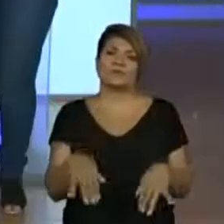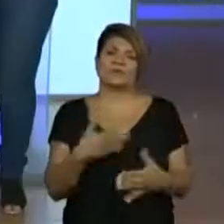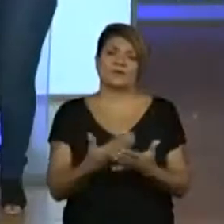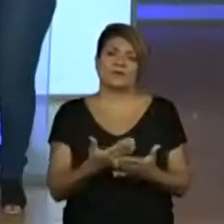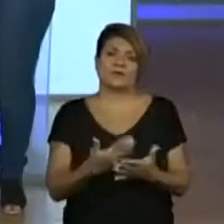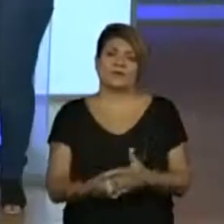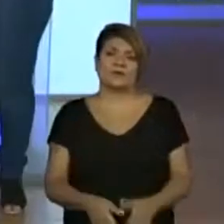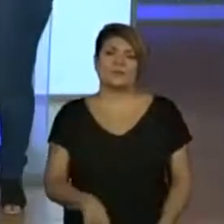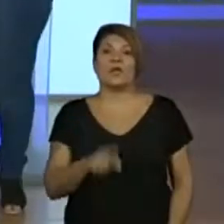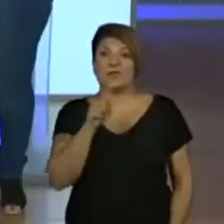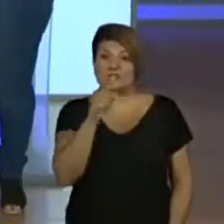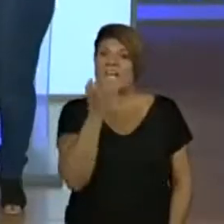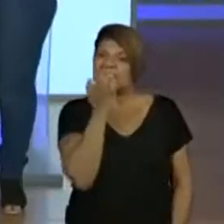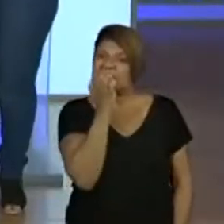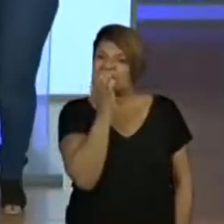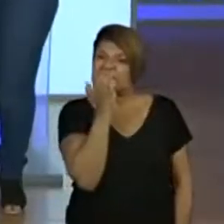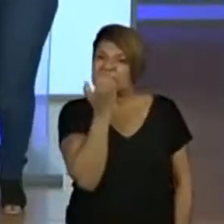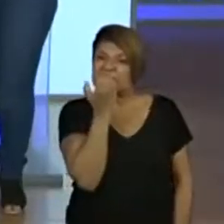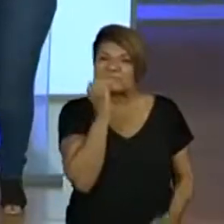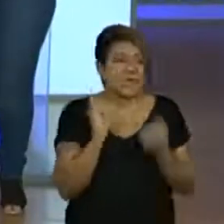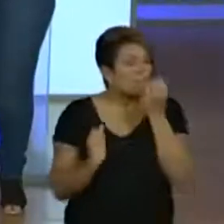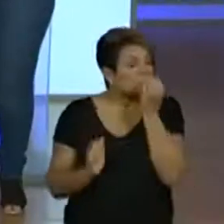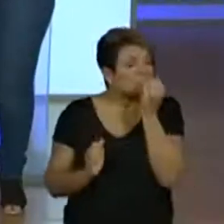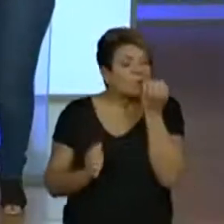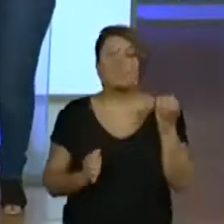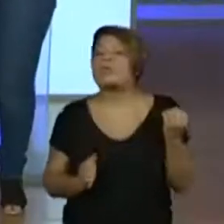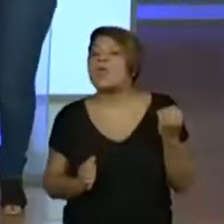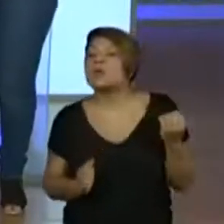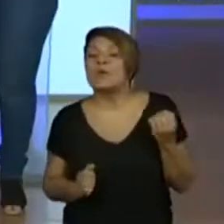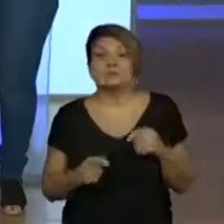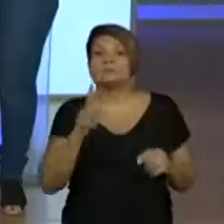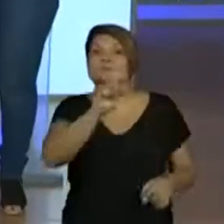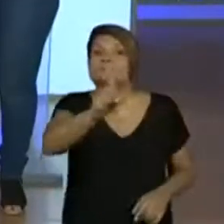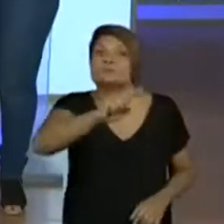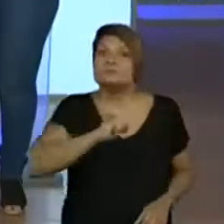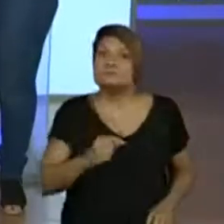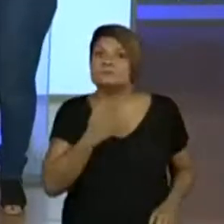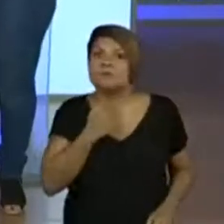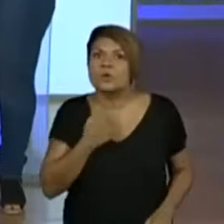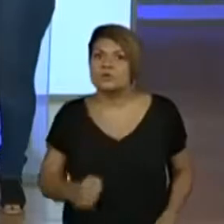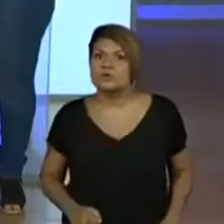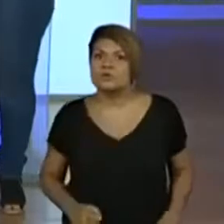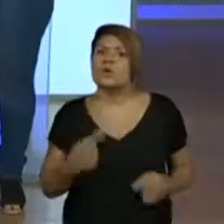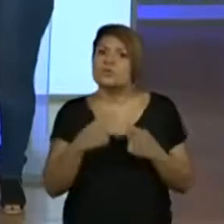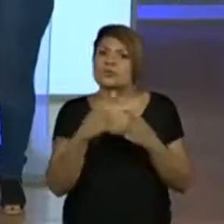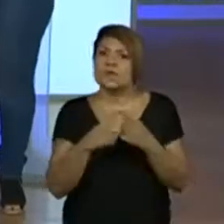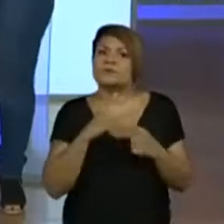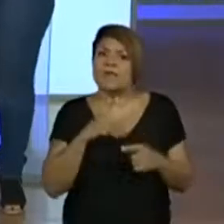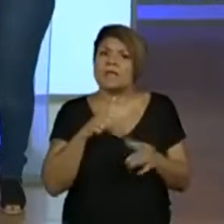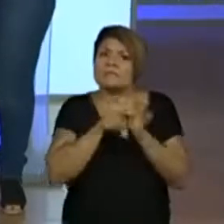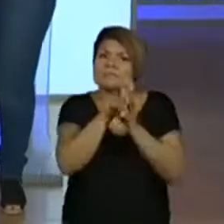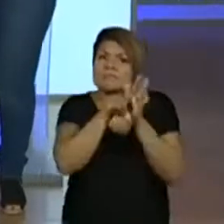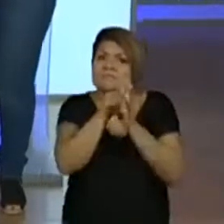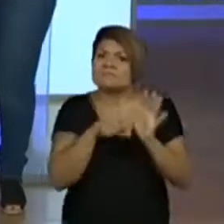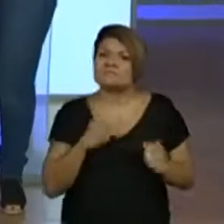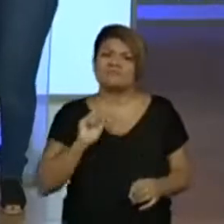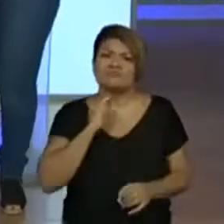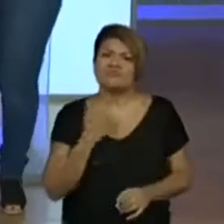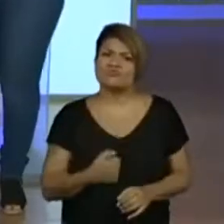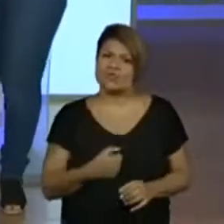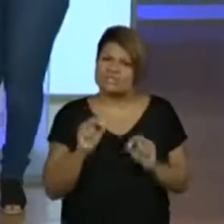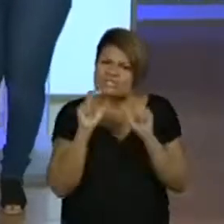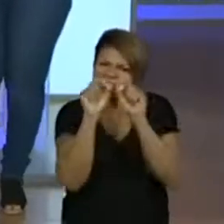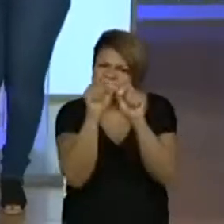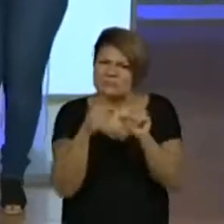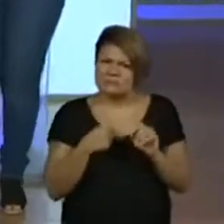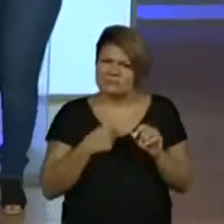rói unha, que tem crianças que adoram ficar comendo unha, né? Nada de comer unha. Unha guarda uma grande quantidade, né? De sujeira e você pode